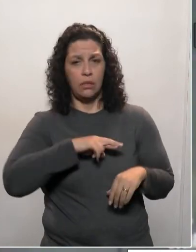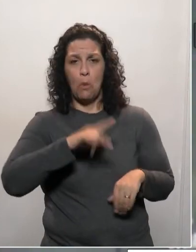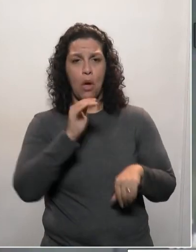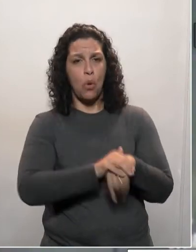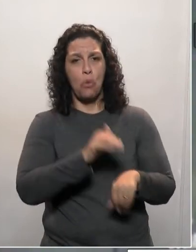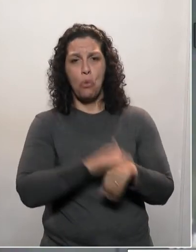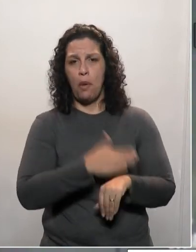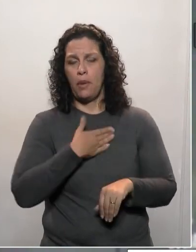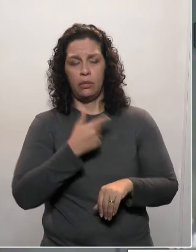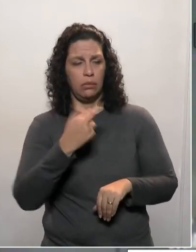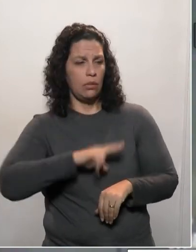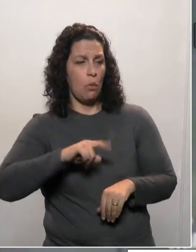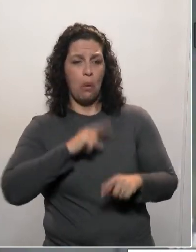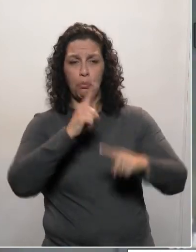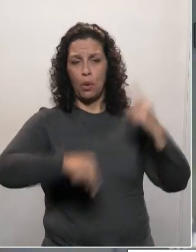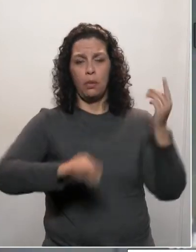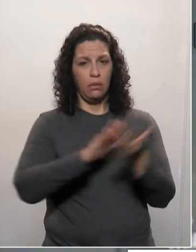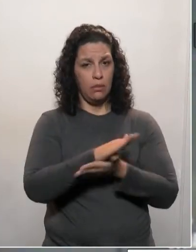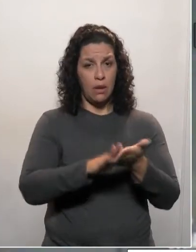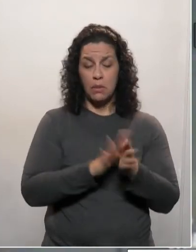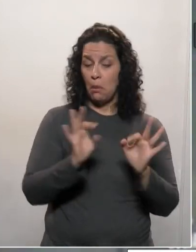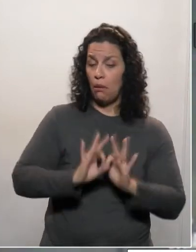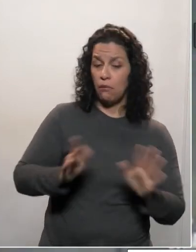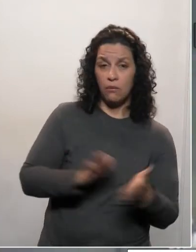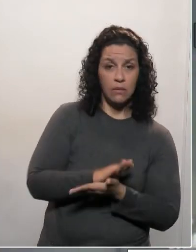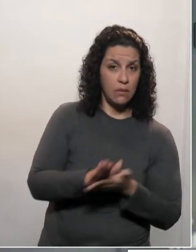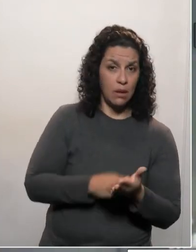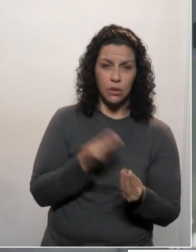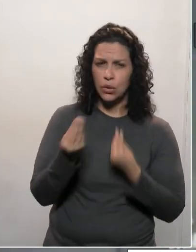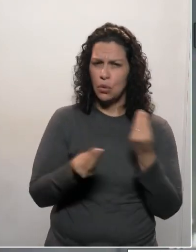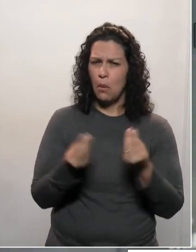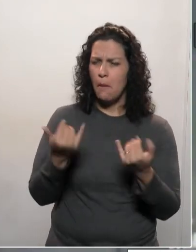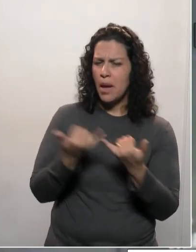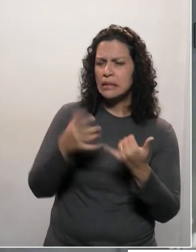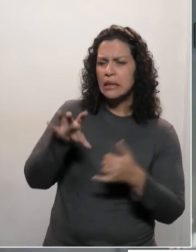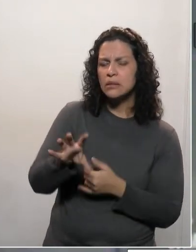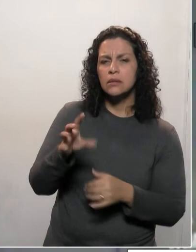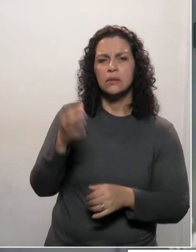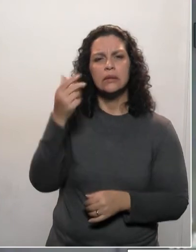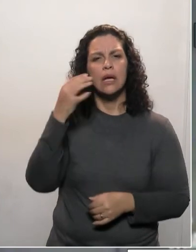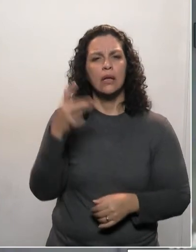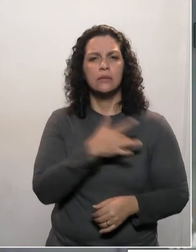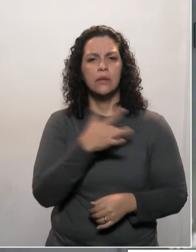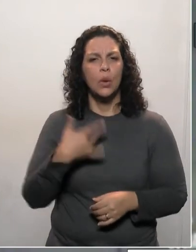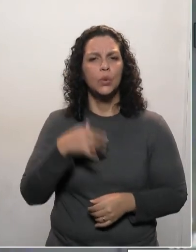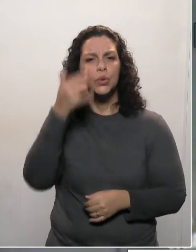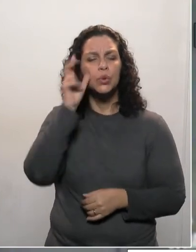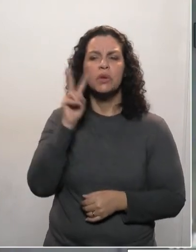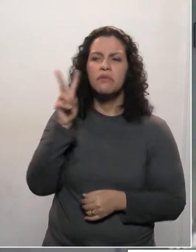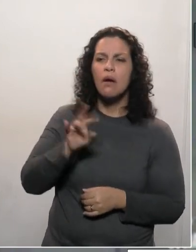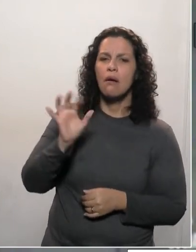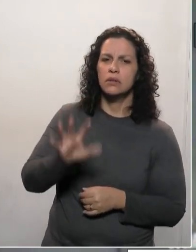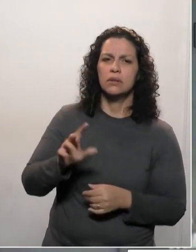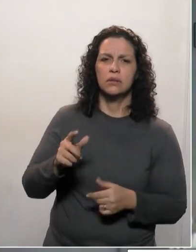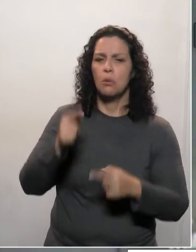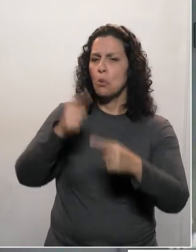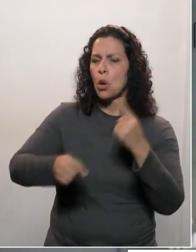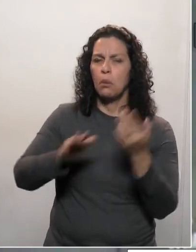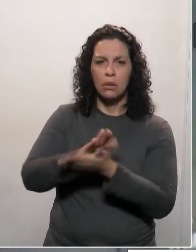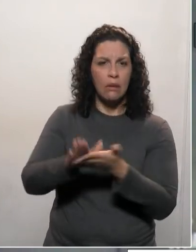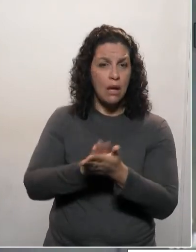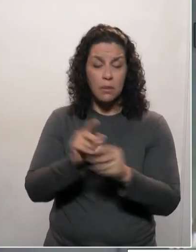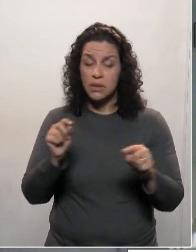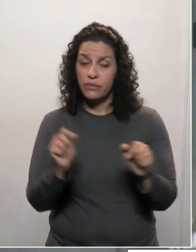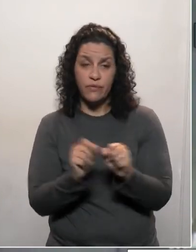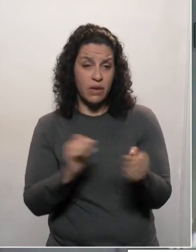dele e que ele nunca proibiu nada, mas também nunca autorizou nada. Deve ser assim que a saúde coitiva está sendo vista. Não proíbe, não faz